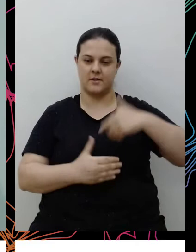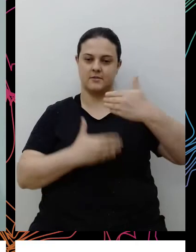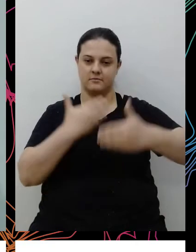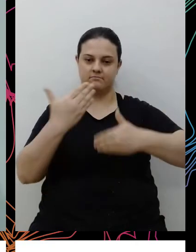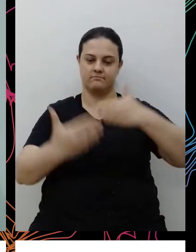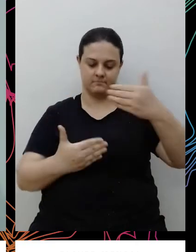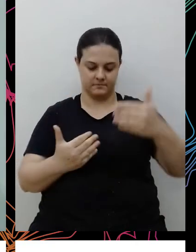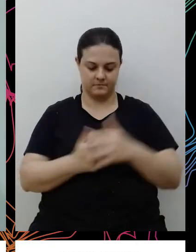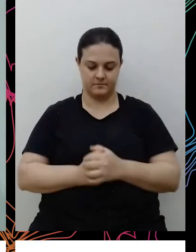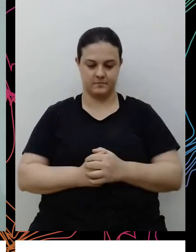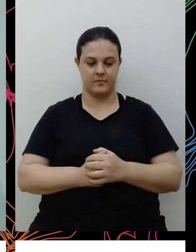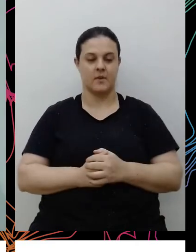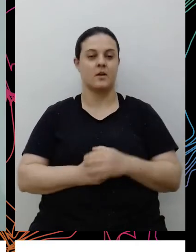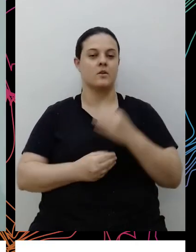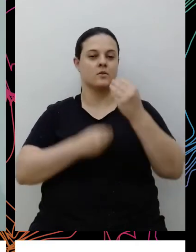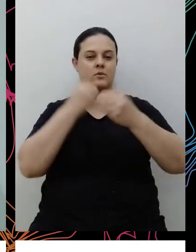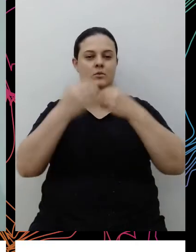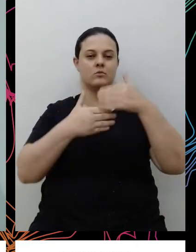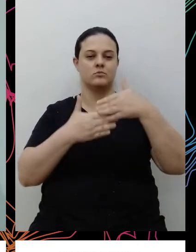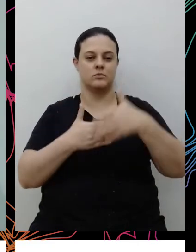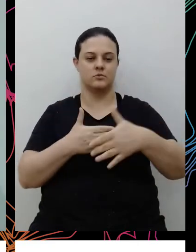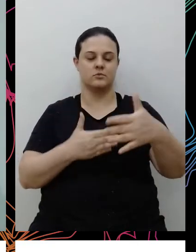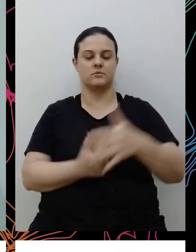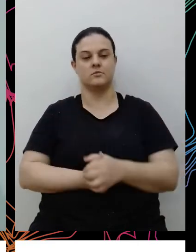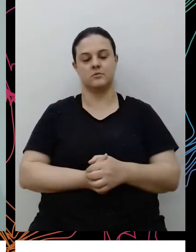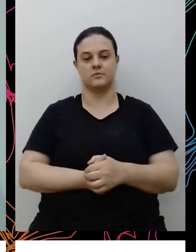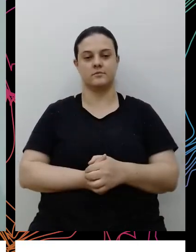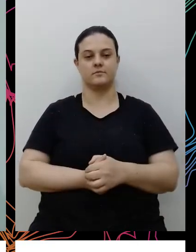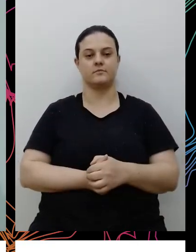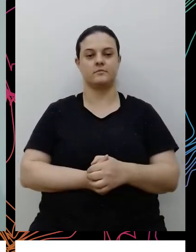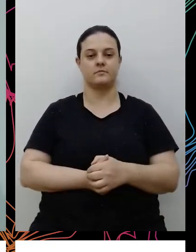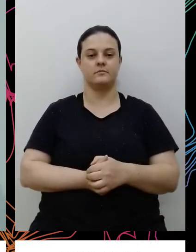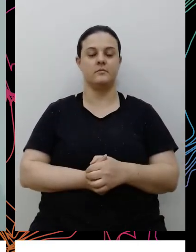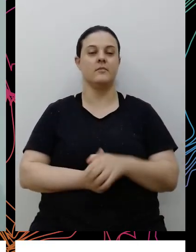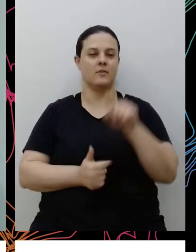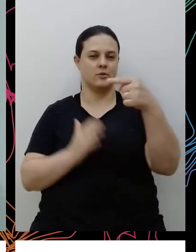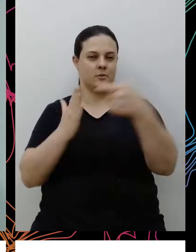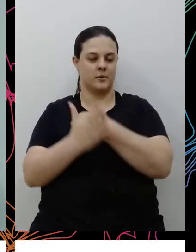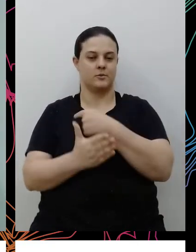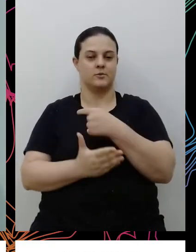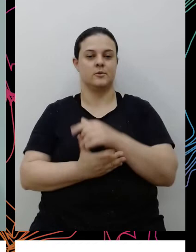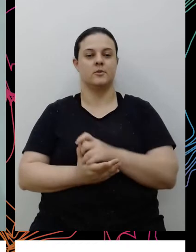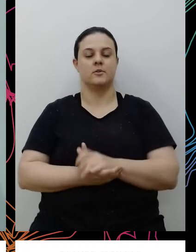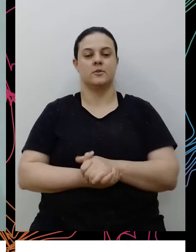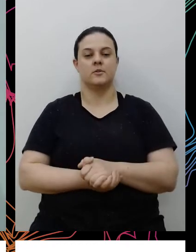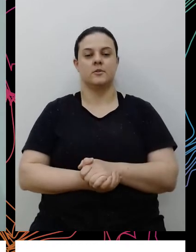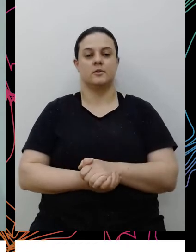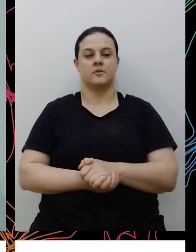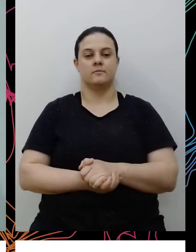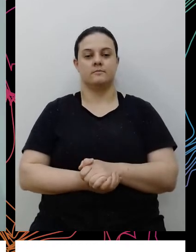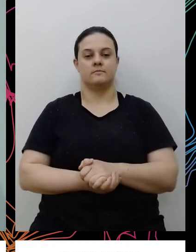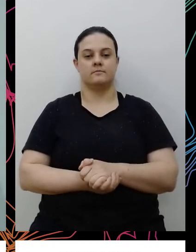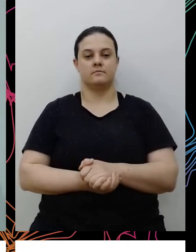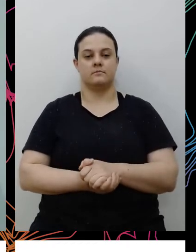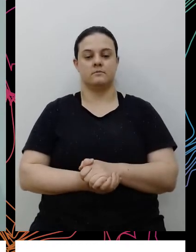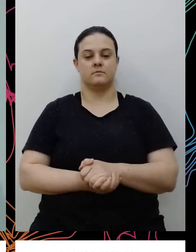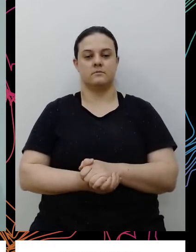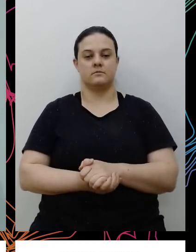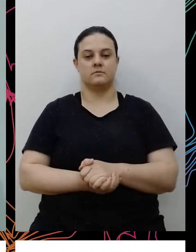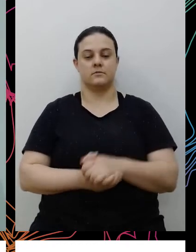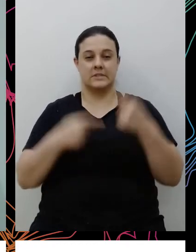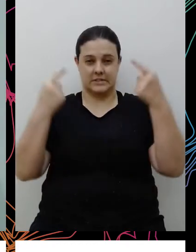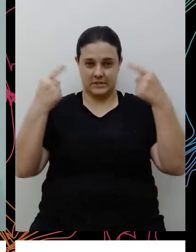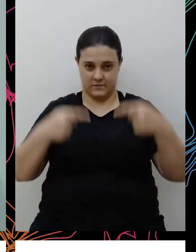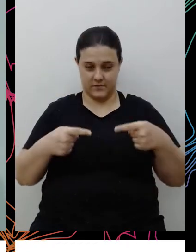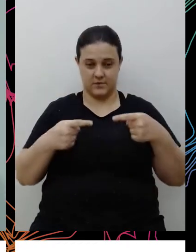essa jornada, né, e um pouco sobre a sua pergunta, Marina, de desafios,